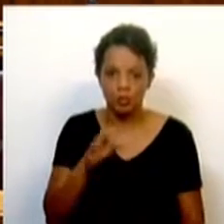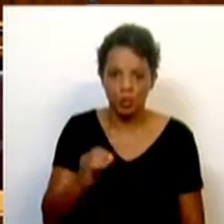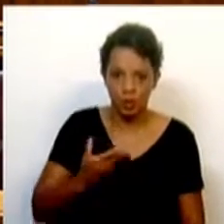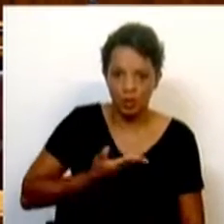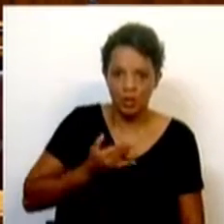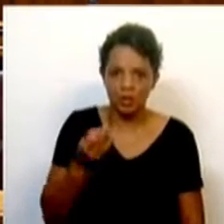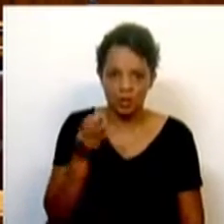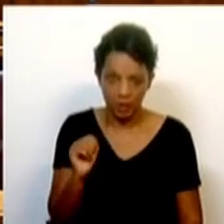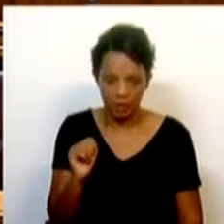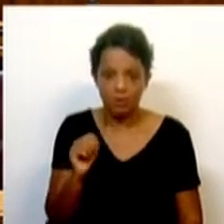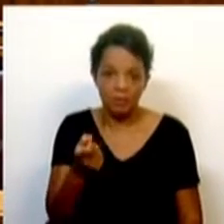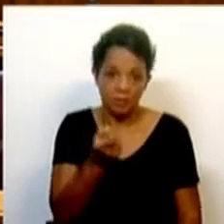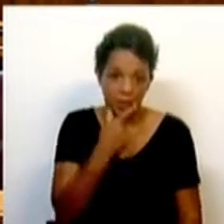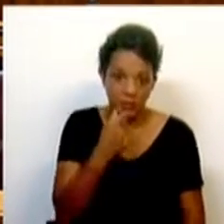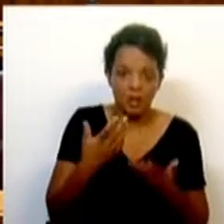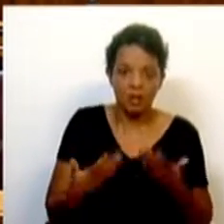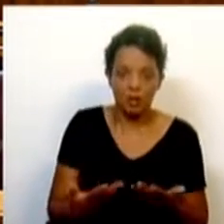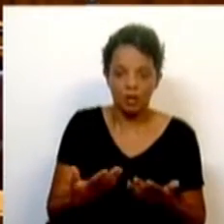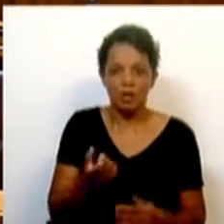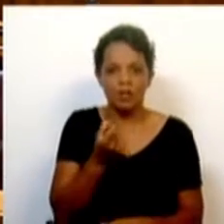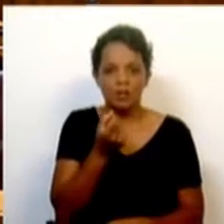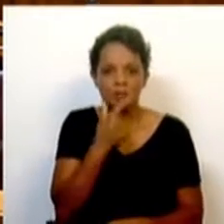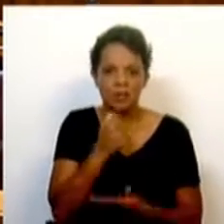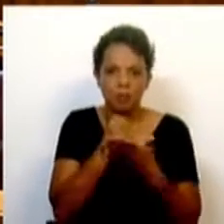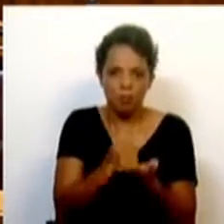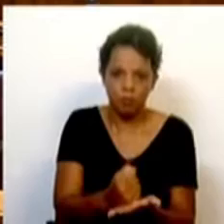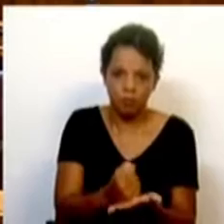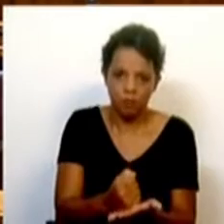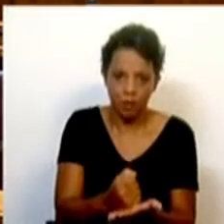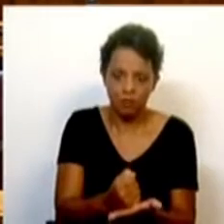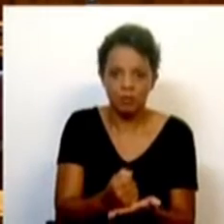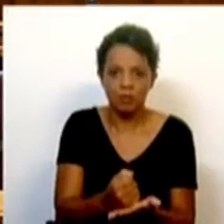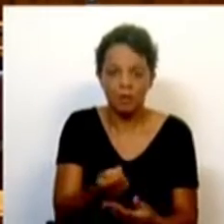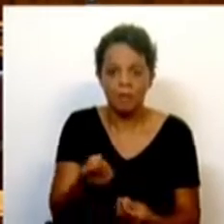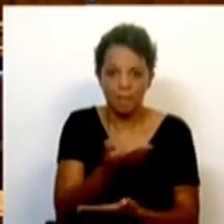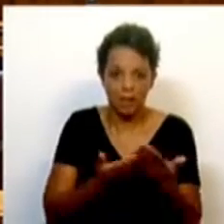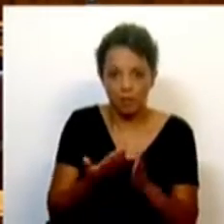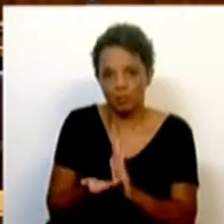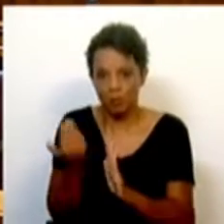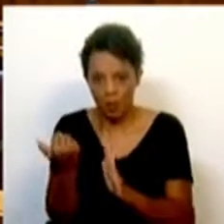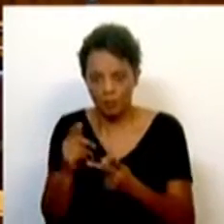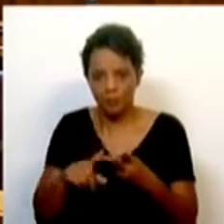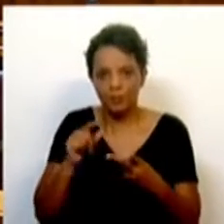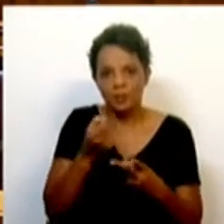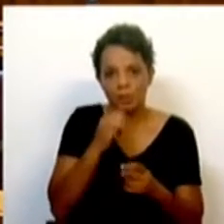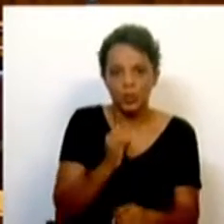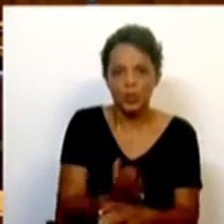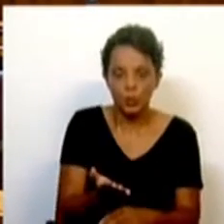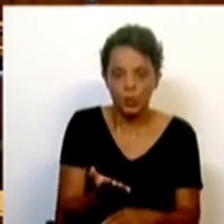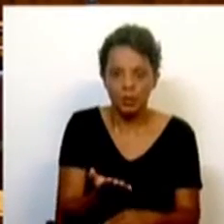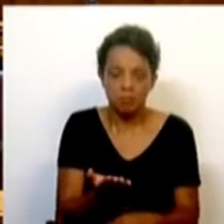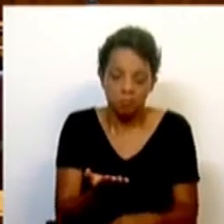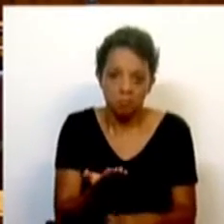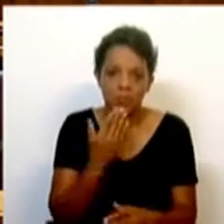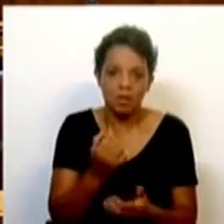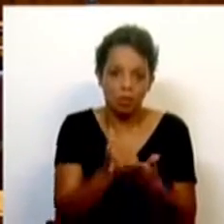os medicamentos, neste momento o medicamento que era comparticipado foi retirado do mercado, existe um outro medicamento que não foi pedido